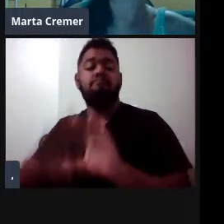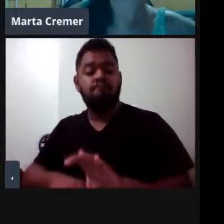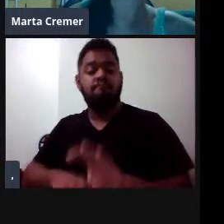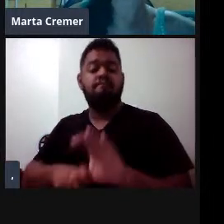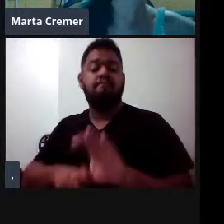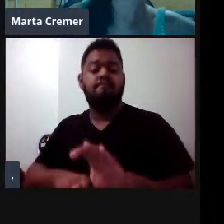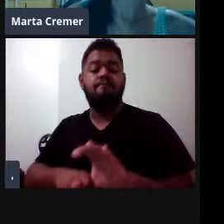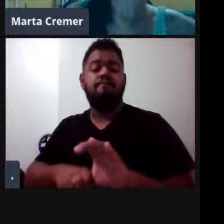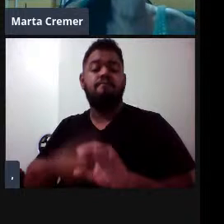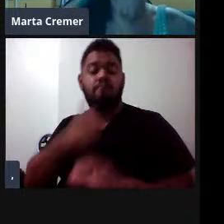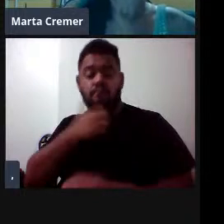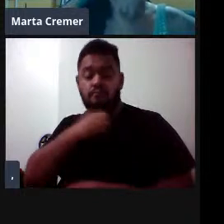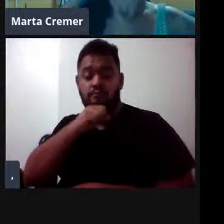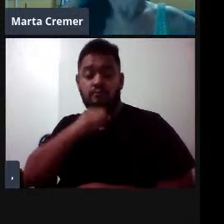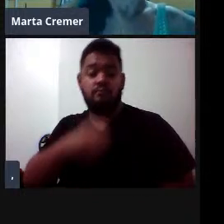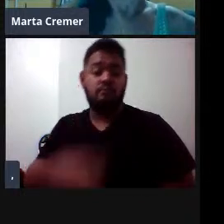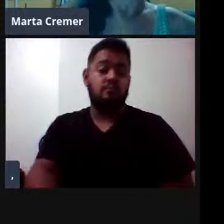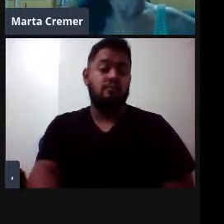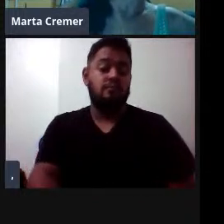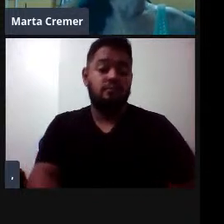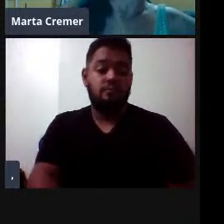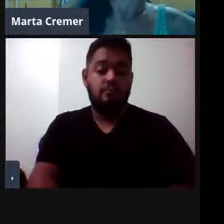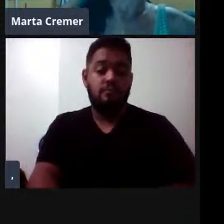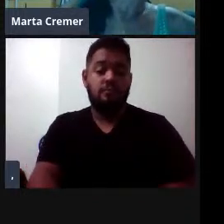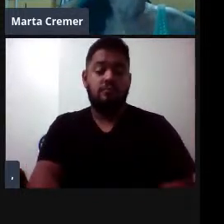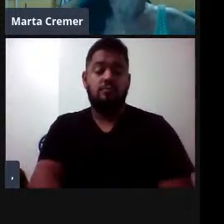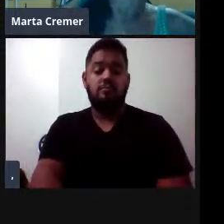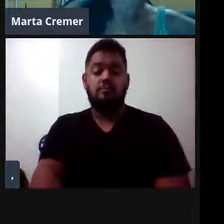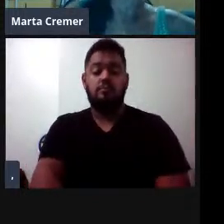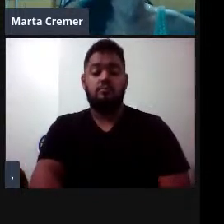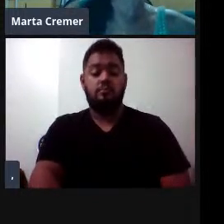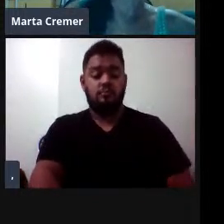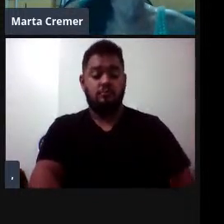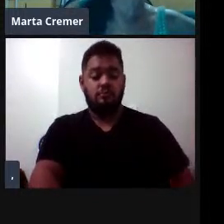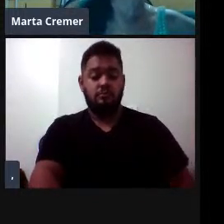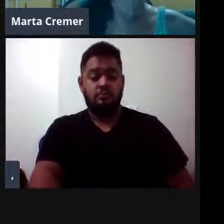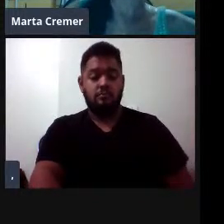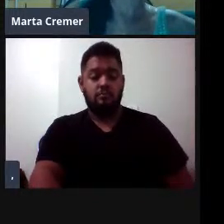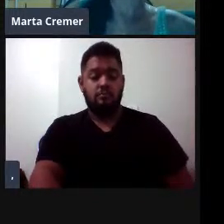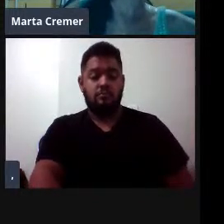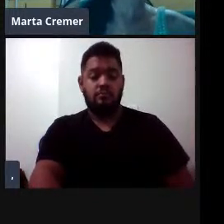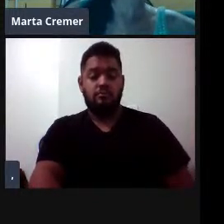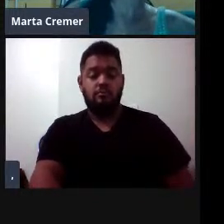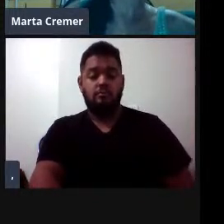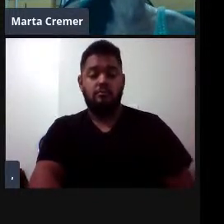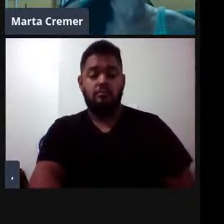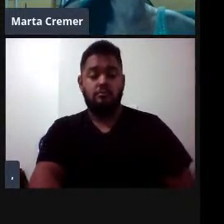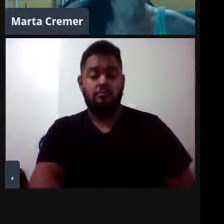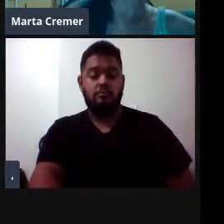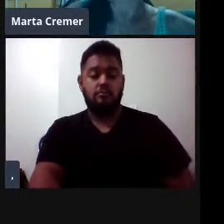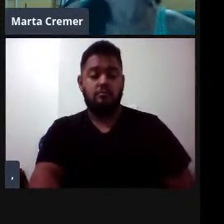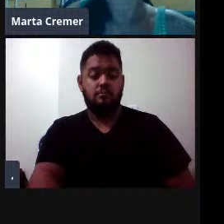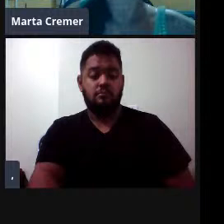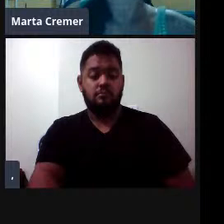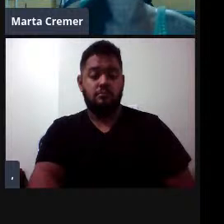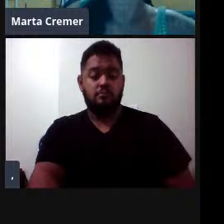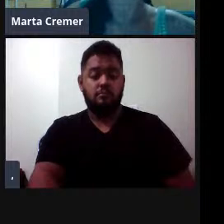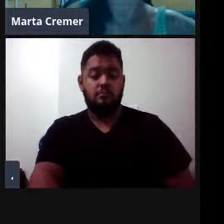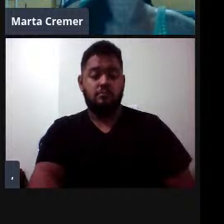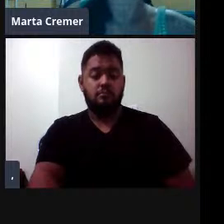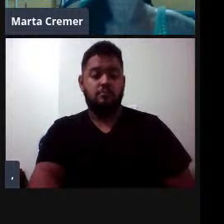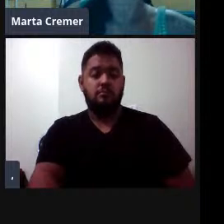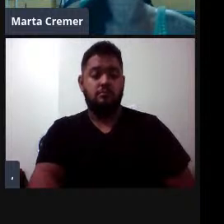das fêmeas, né. Outra família bem peculiar aqui são os cogides, né, que são os falsos